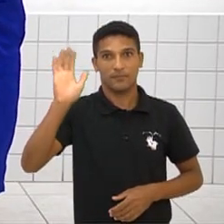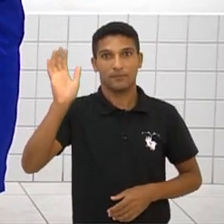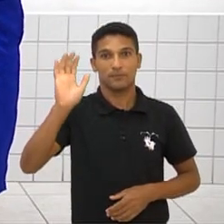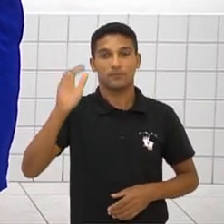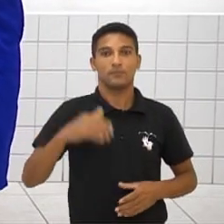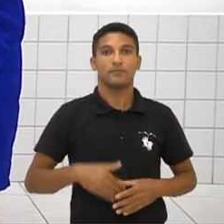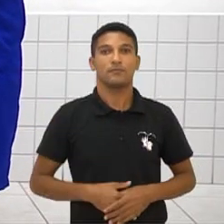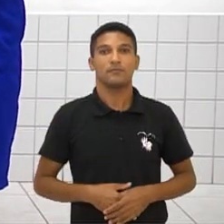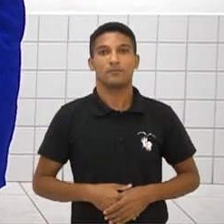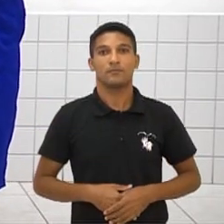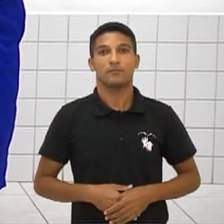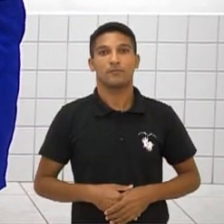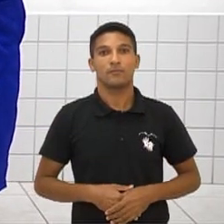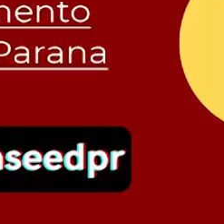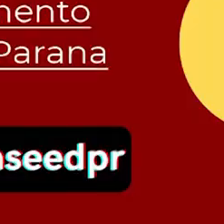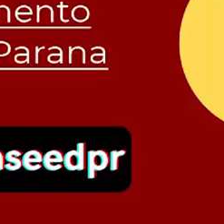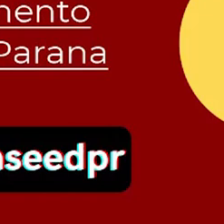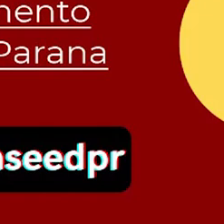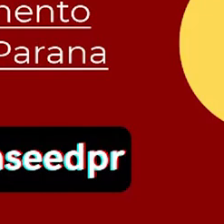next class.